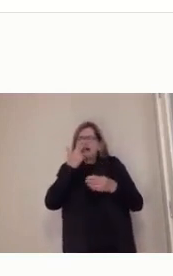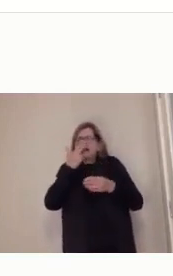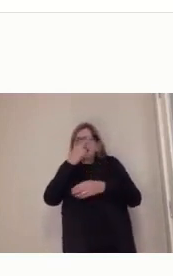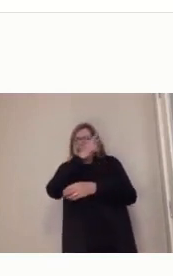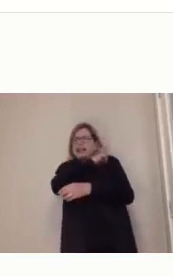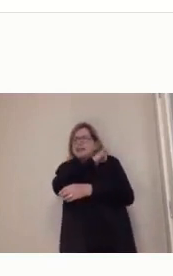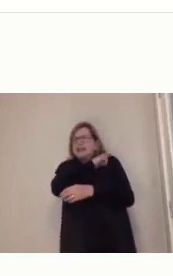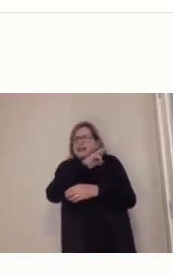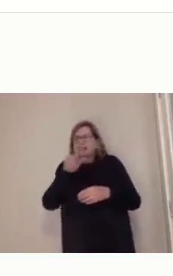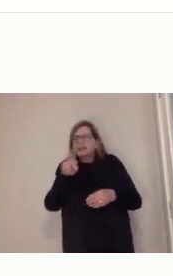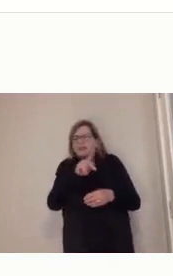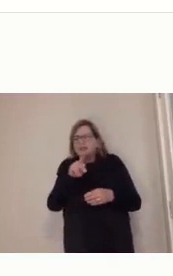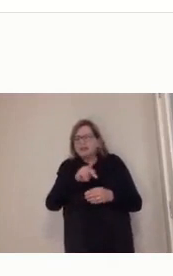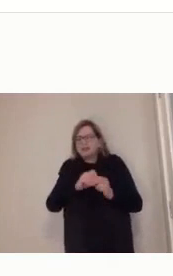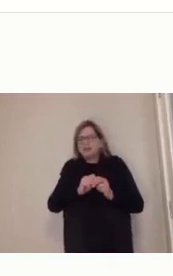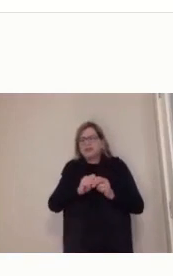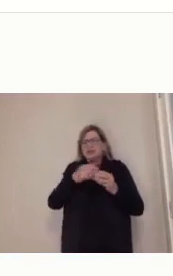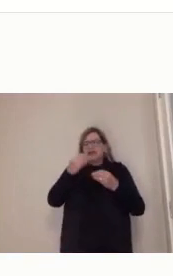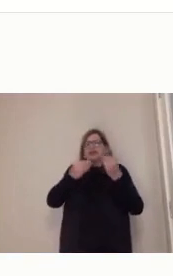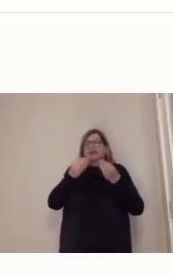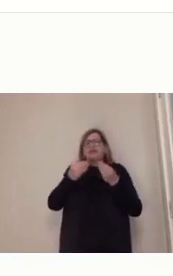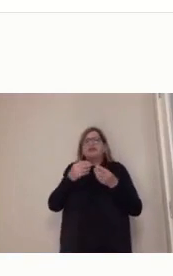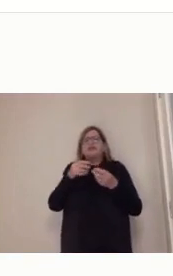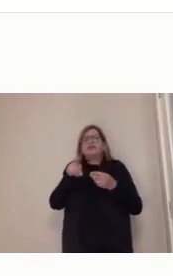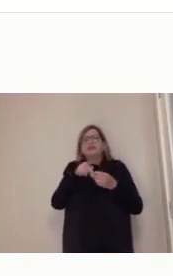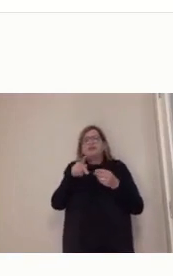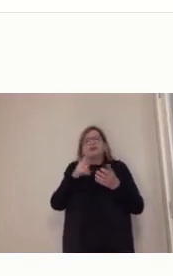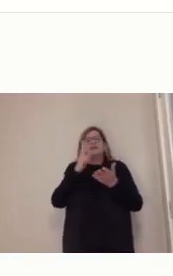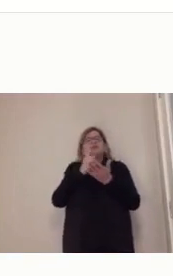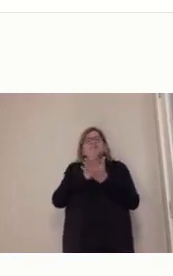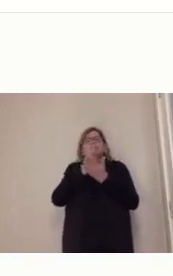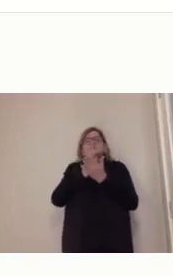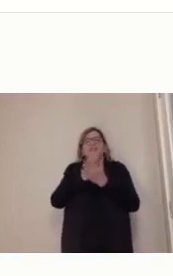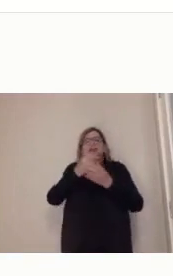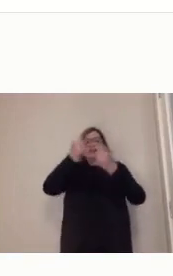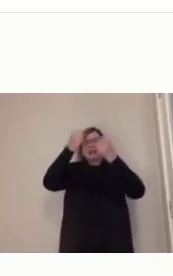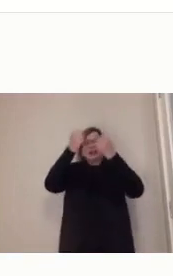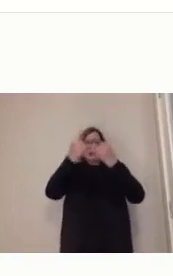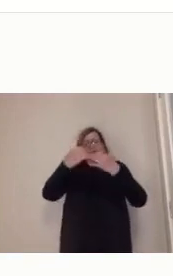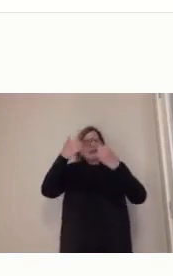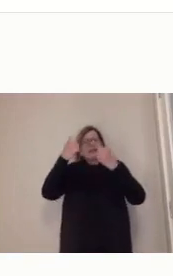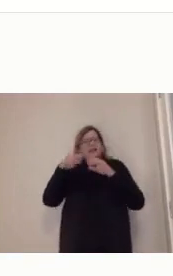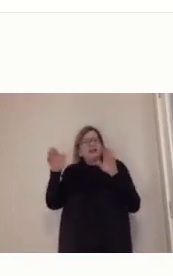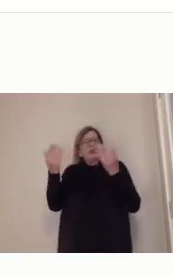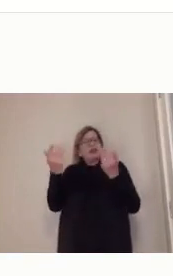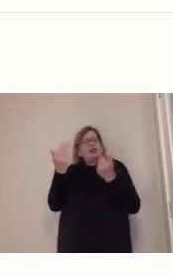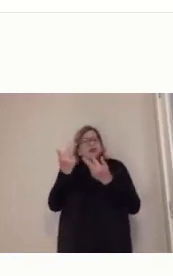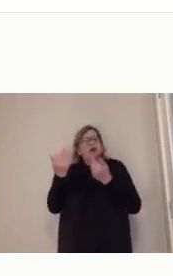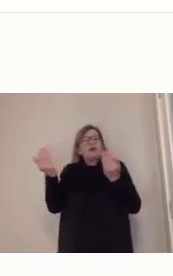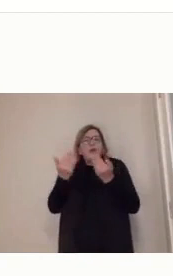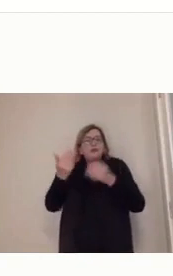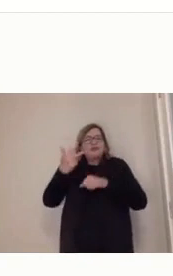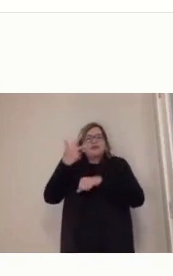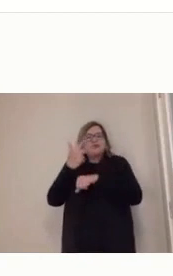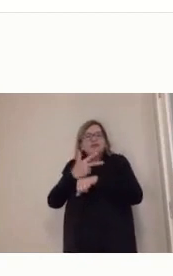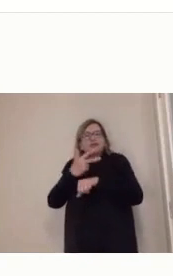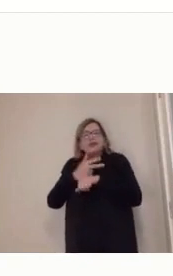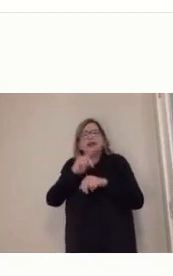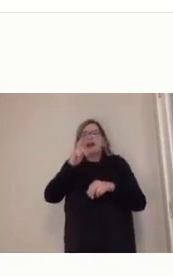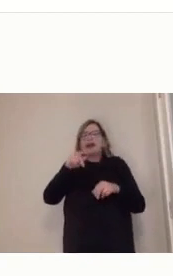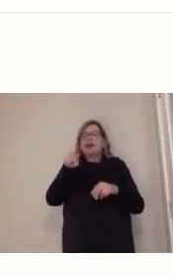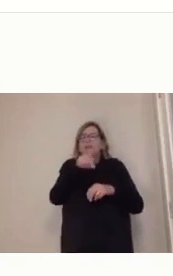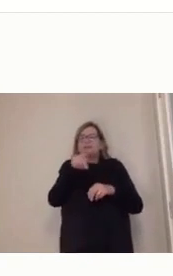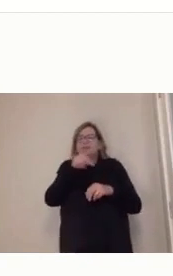professor que produz material, é o professor que é o tutor na disciplina, que ajuda os alunos, né? Então, a gente vai vendo